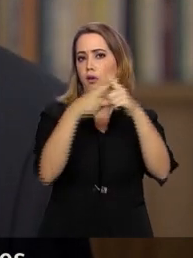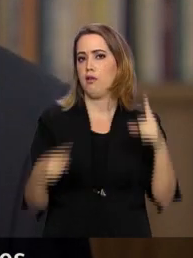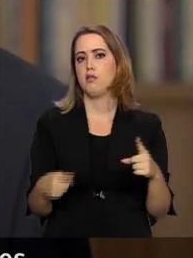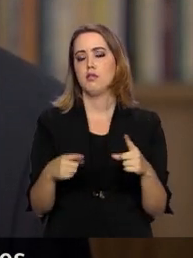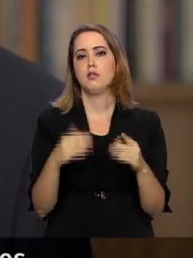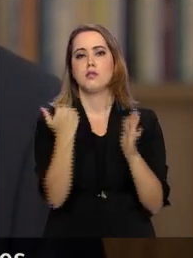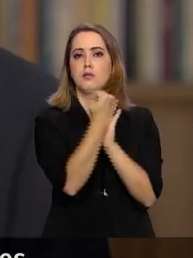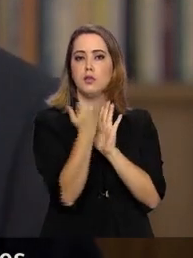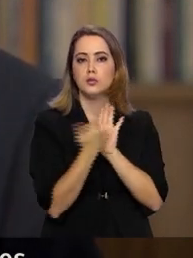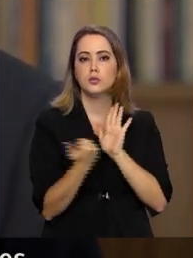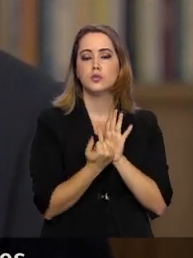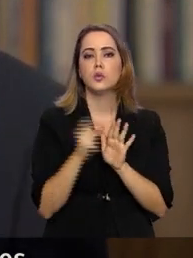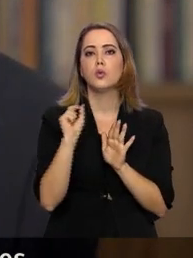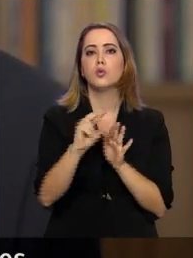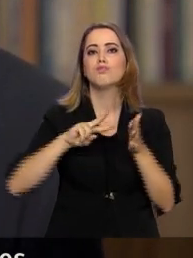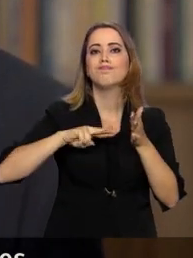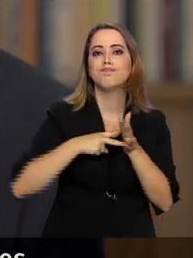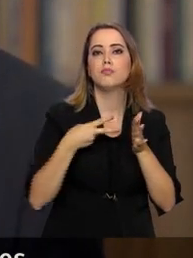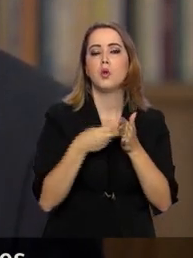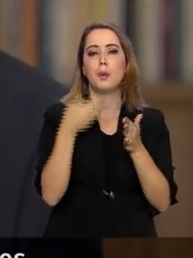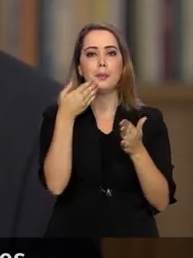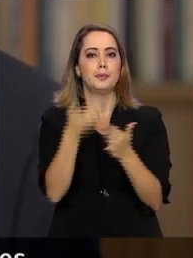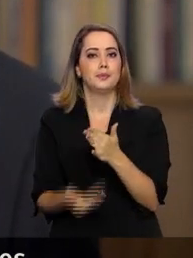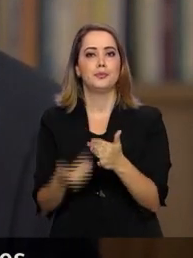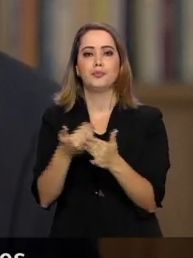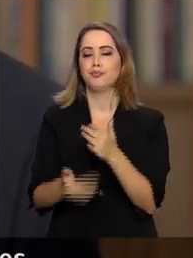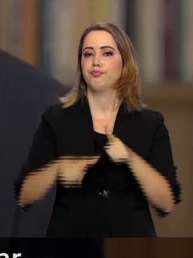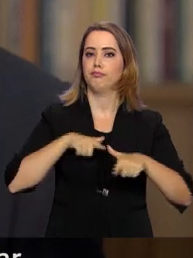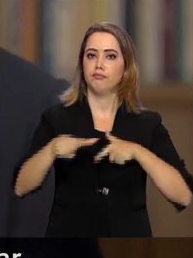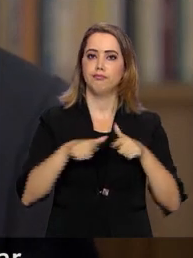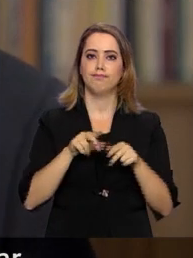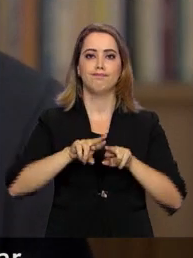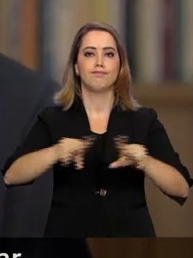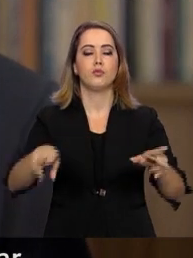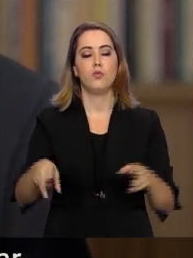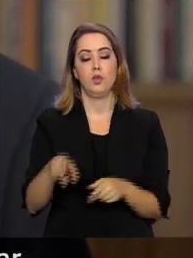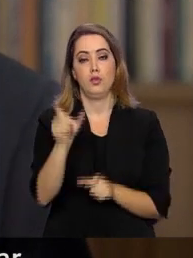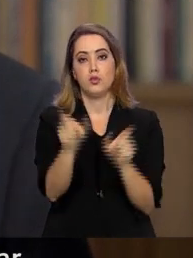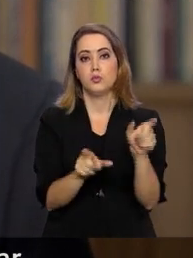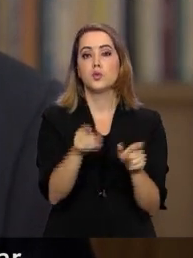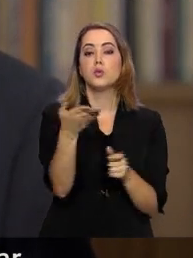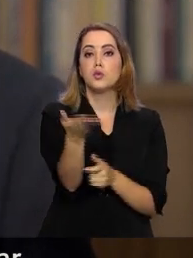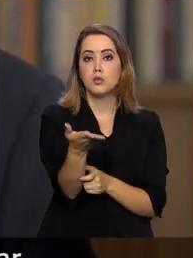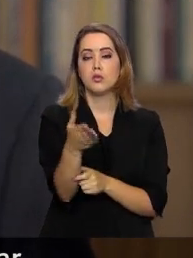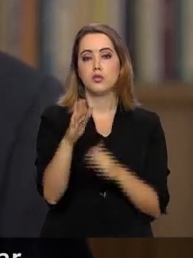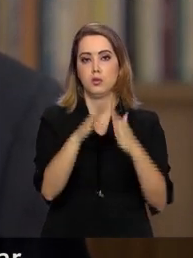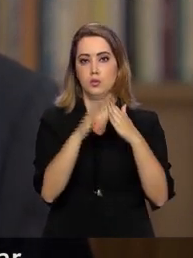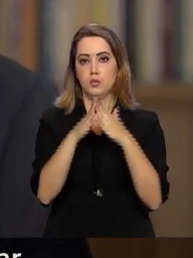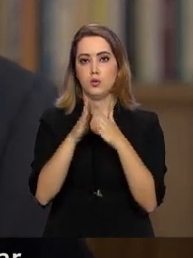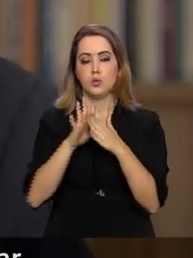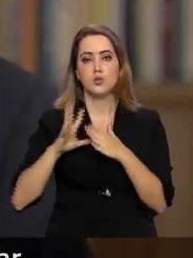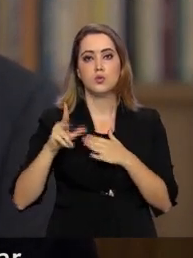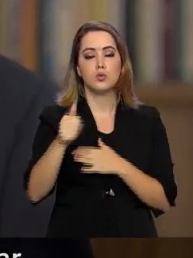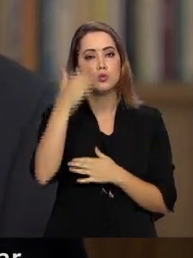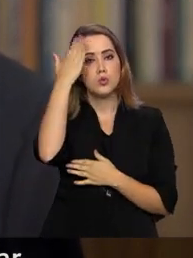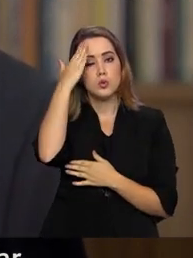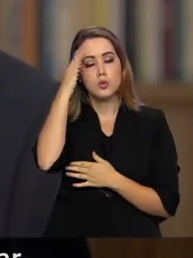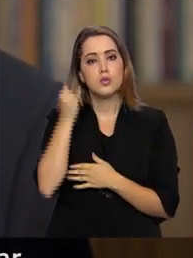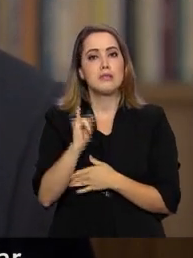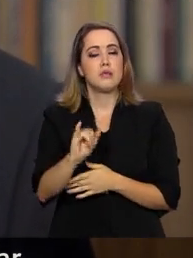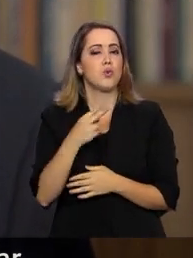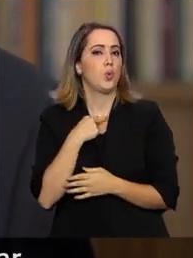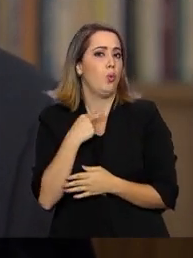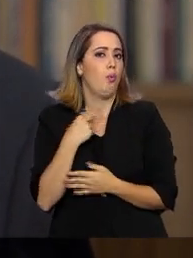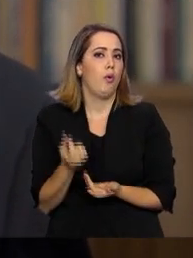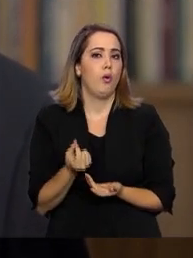Com isso, milhões de pessoas perderam seus empregos. Na sua casa, todos sabem que não podem se